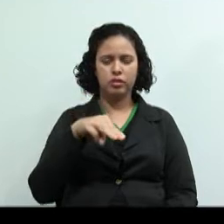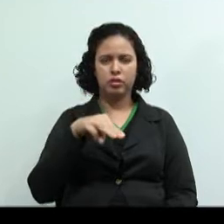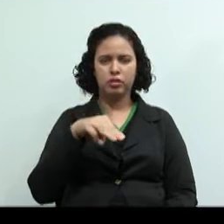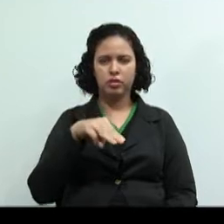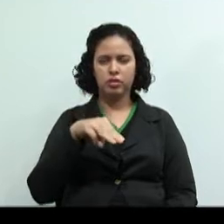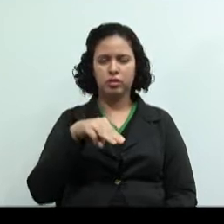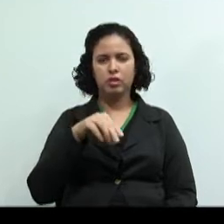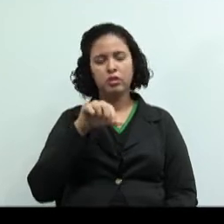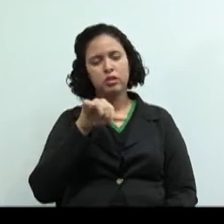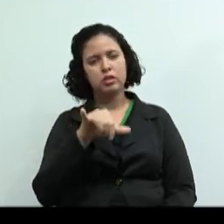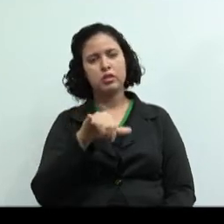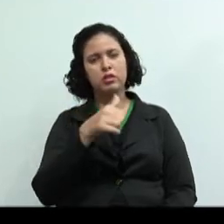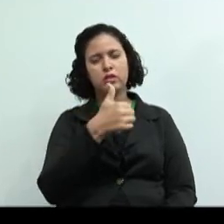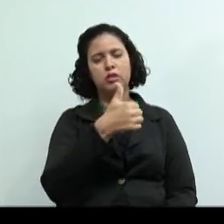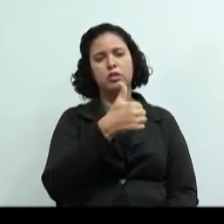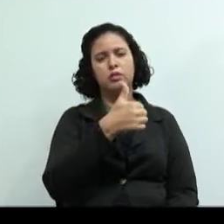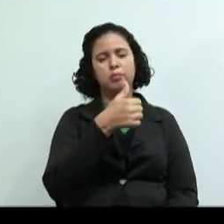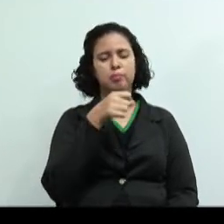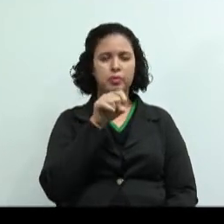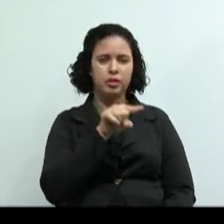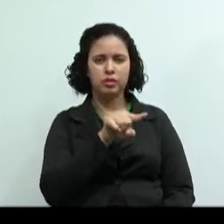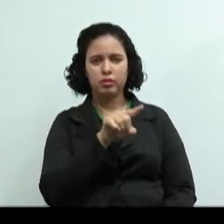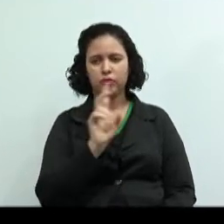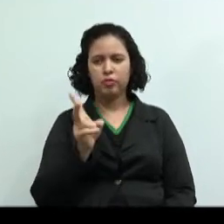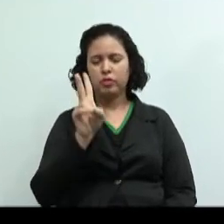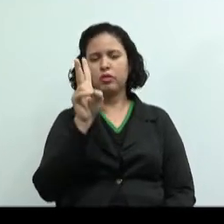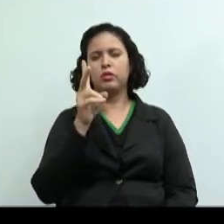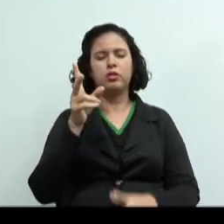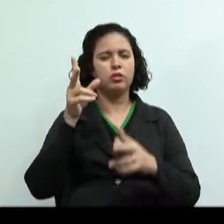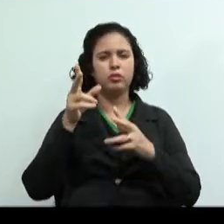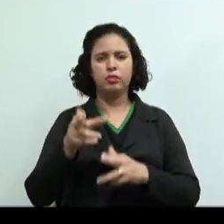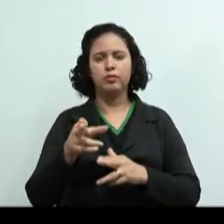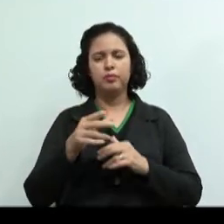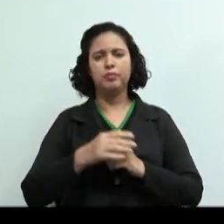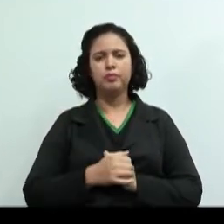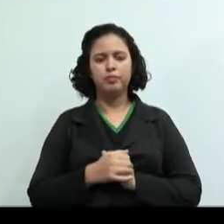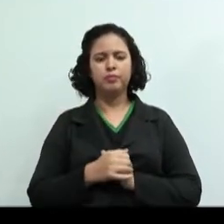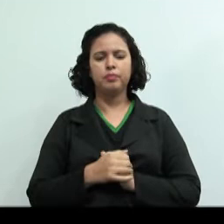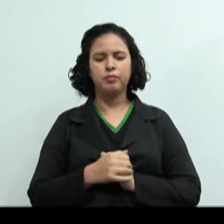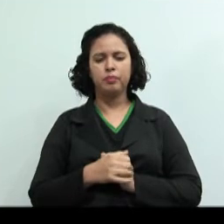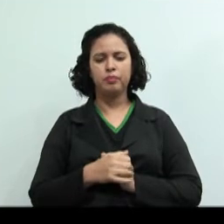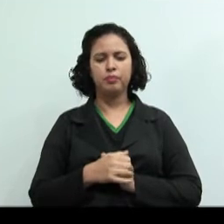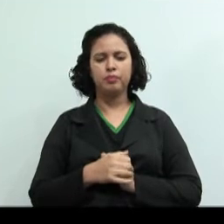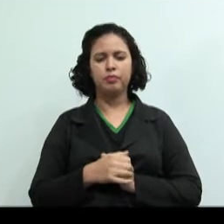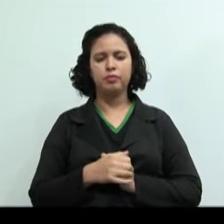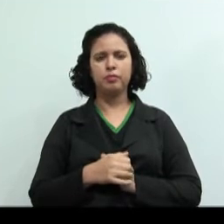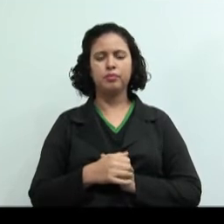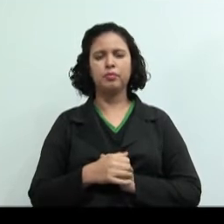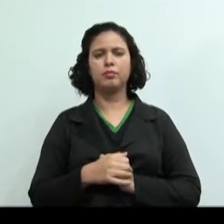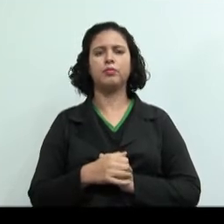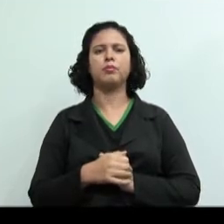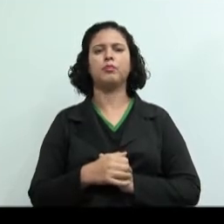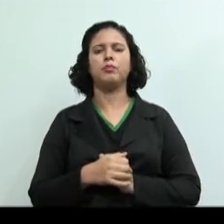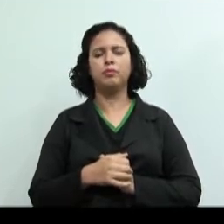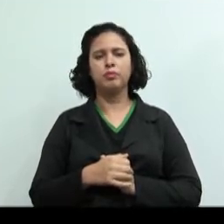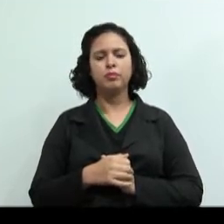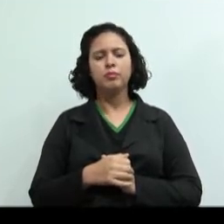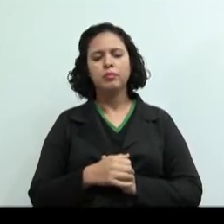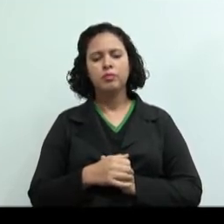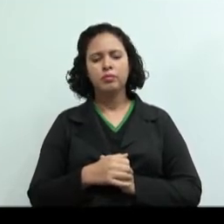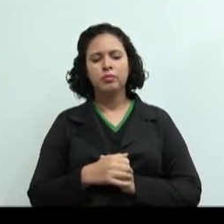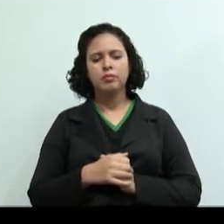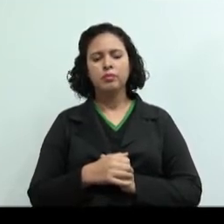200 ou 1.000, o valor será o mesmo. Então, esse é o custo. Qual o custo, professora Priscila? Eles responderam aí?